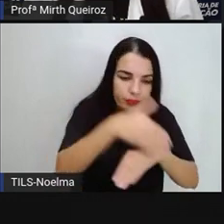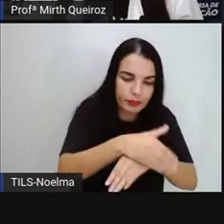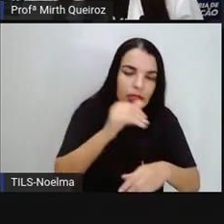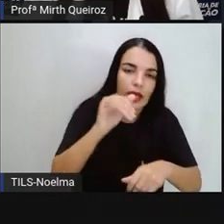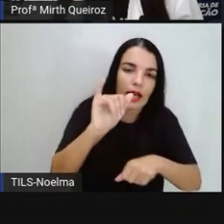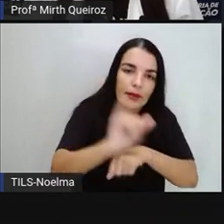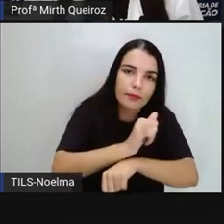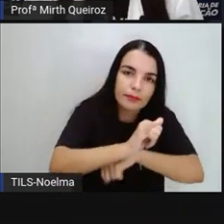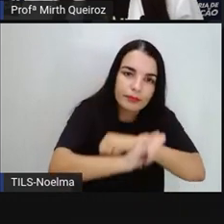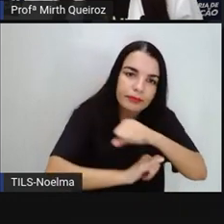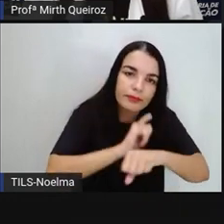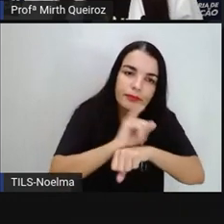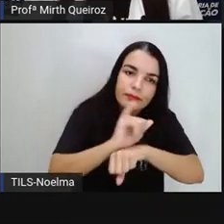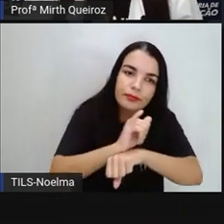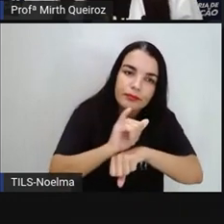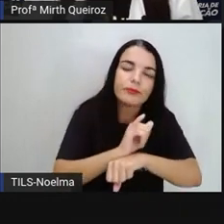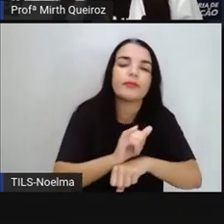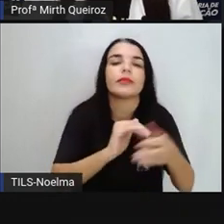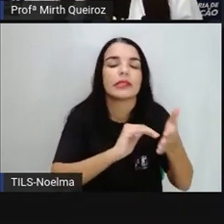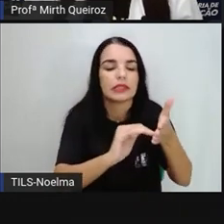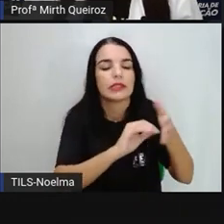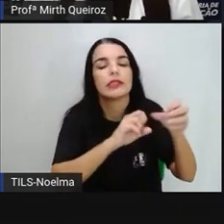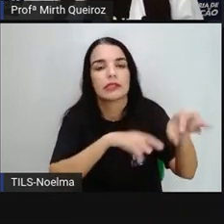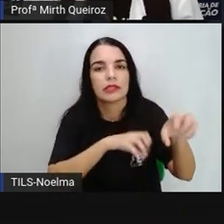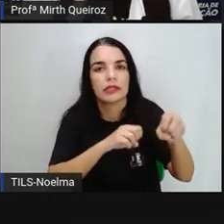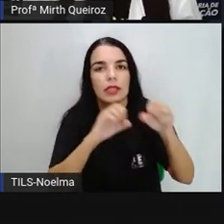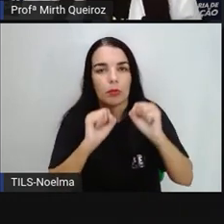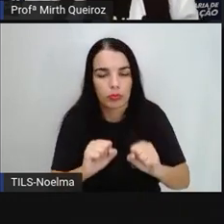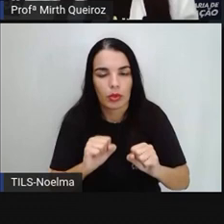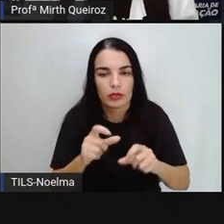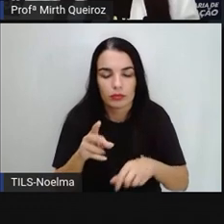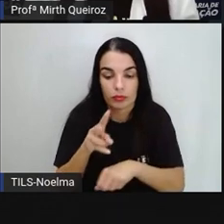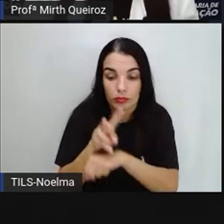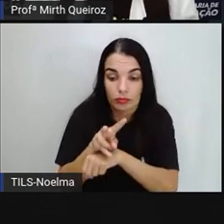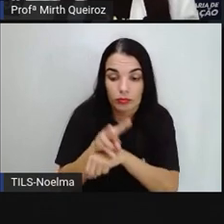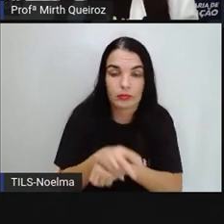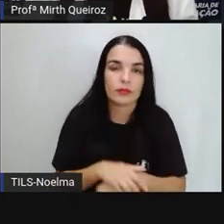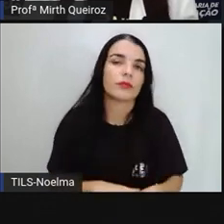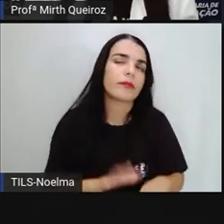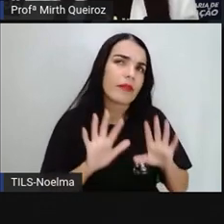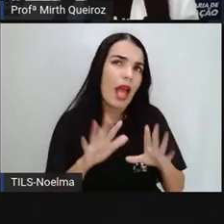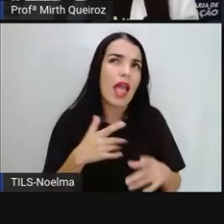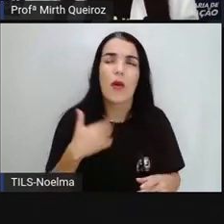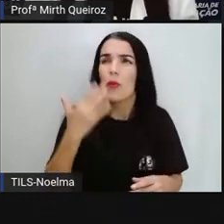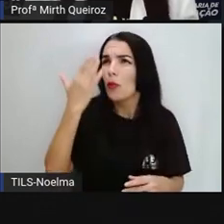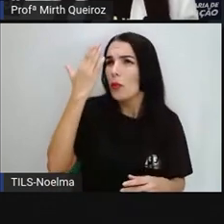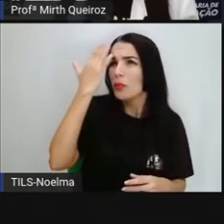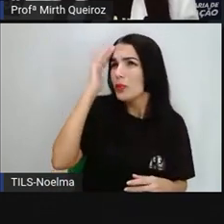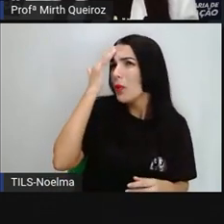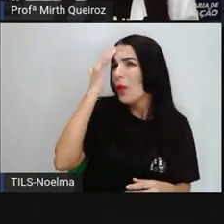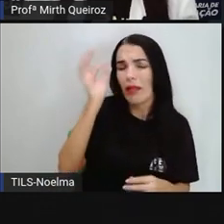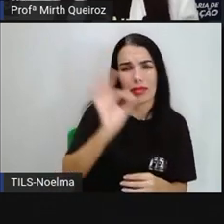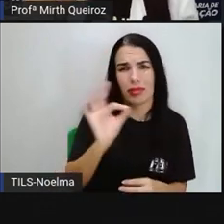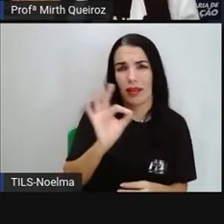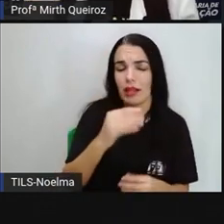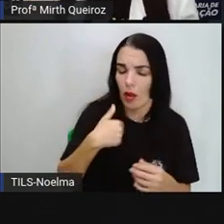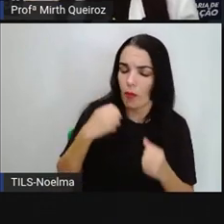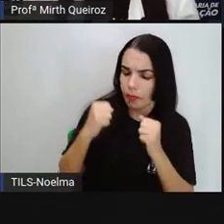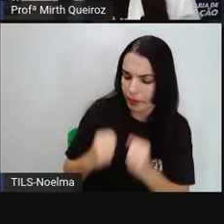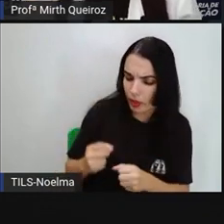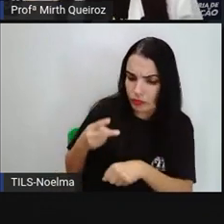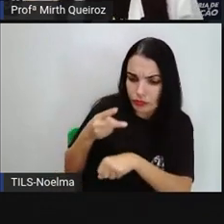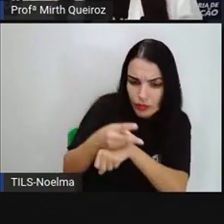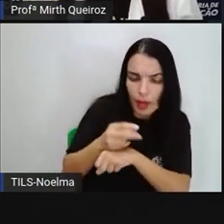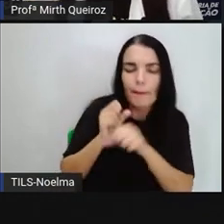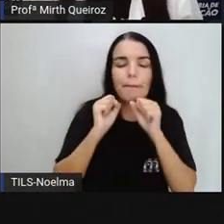Seduc de Feira de Santana e assistir essas aulas. Ah, Pró, eu não perdi, mas eu não compreendi direito, eu quero assistir de novo. Pode